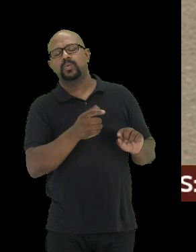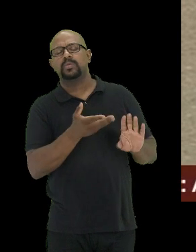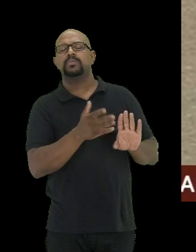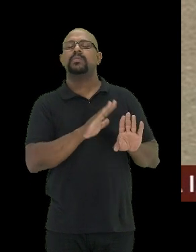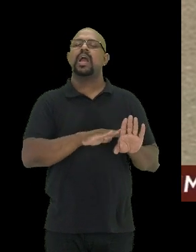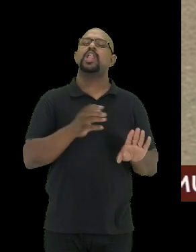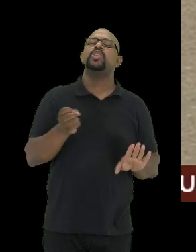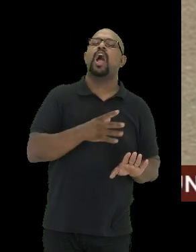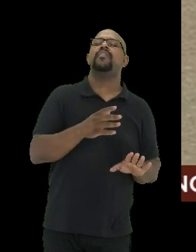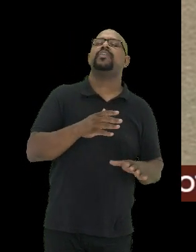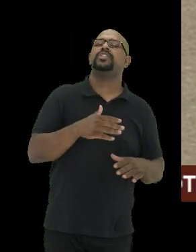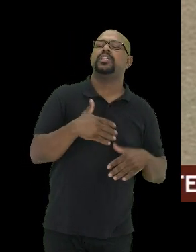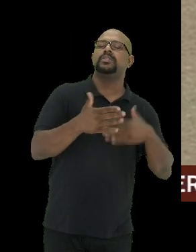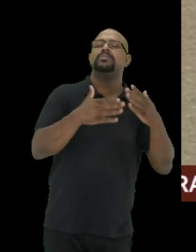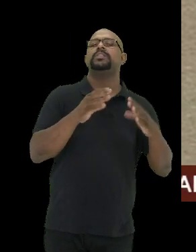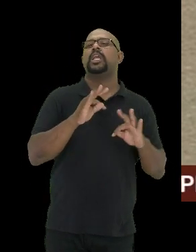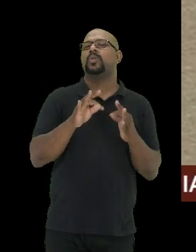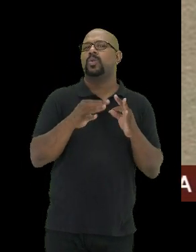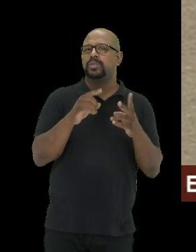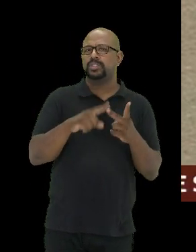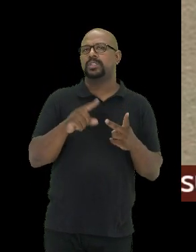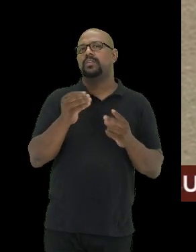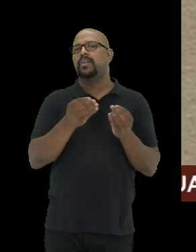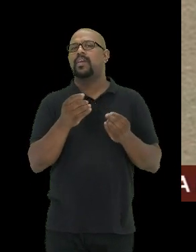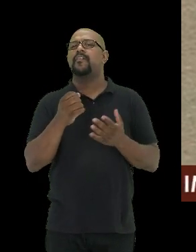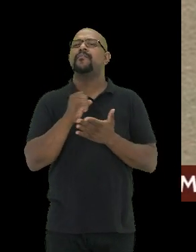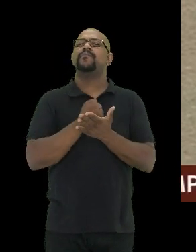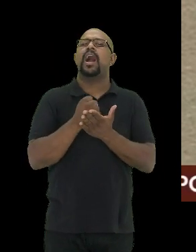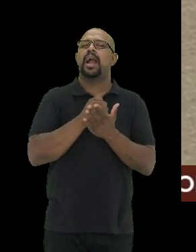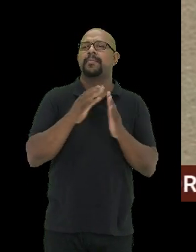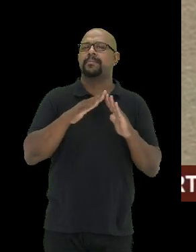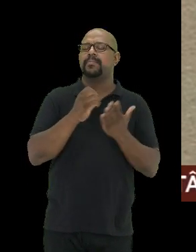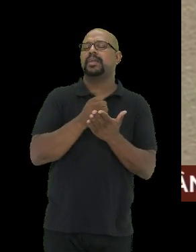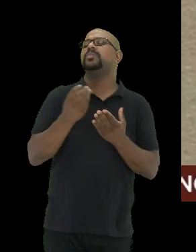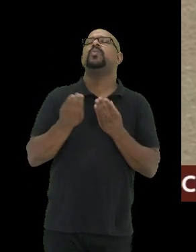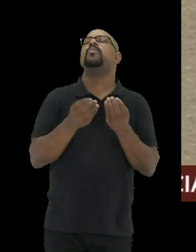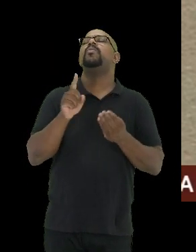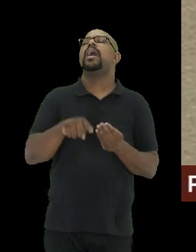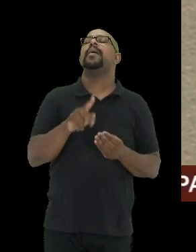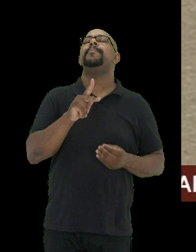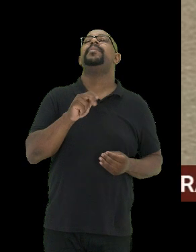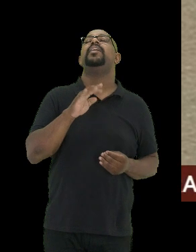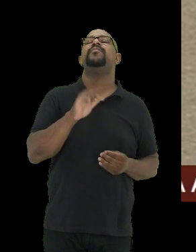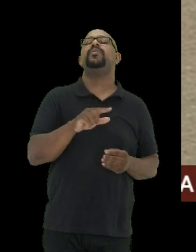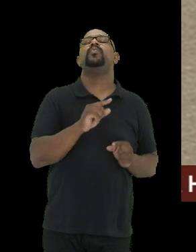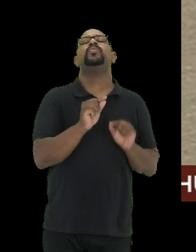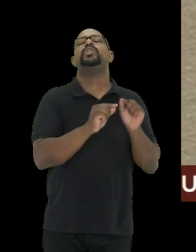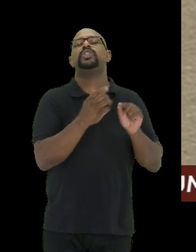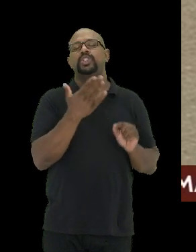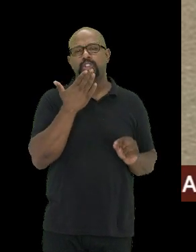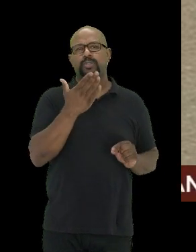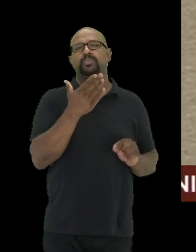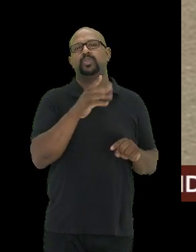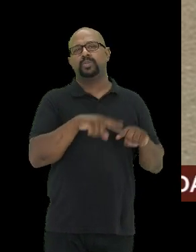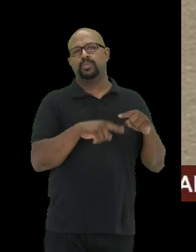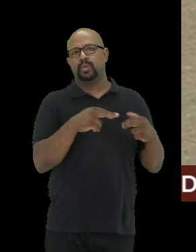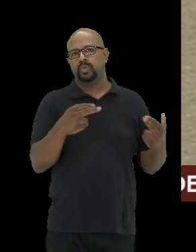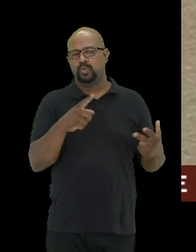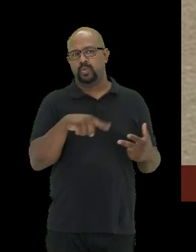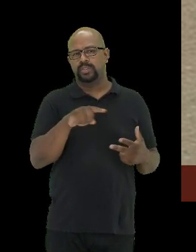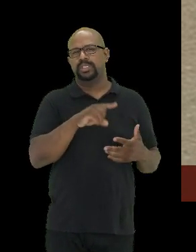geração de tecnologias, inibidores traumatológicos, como é que, qual que é o perfil do produto do ponto de vista das